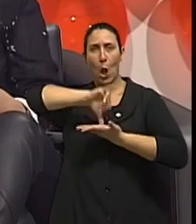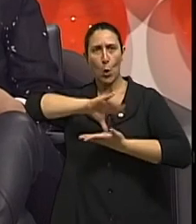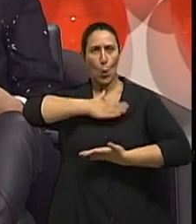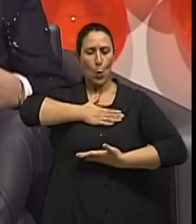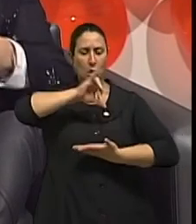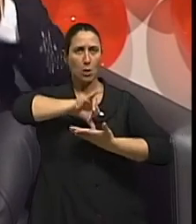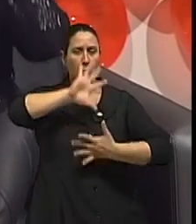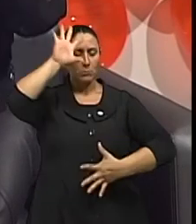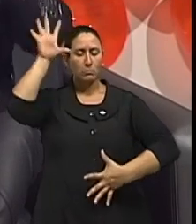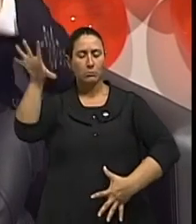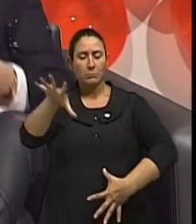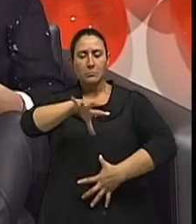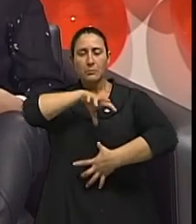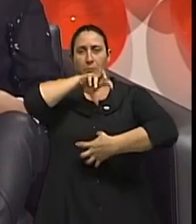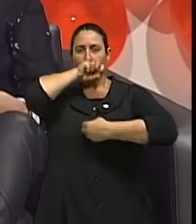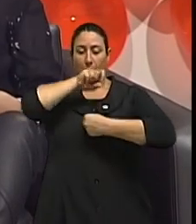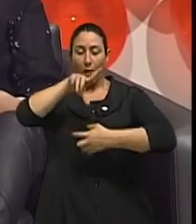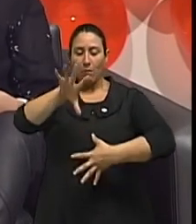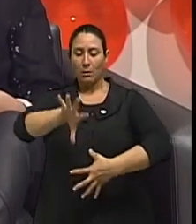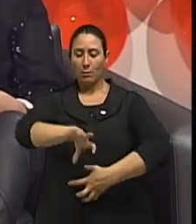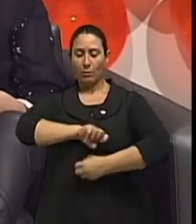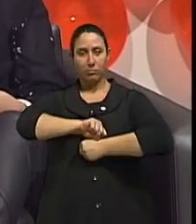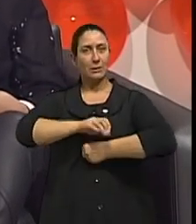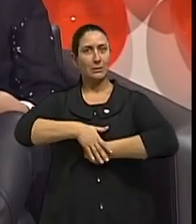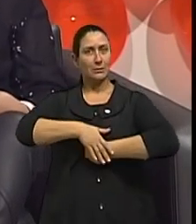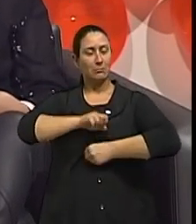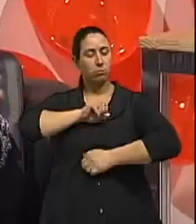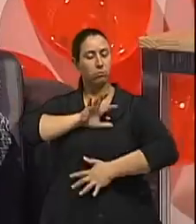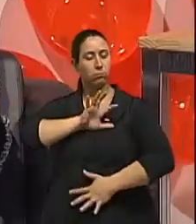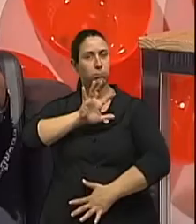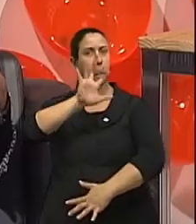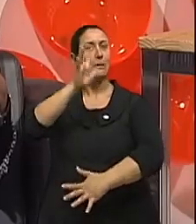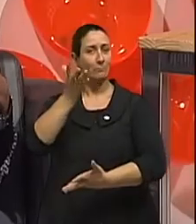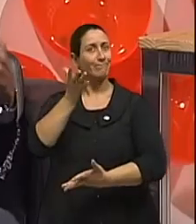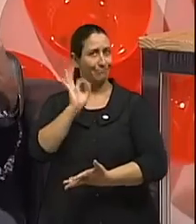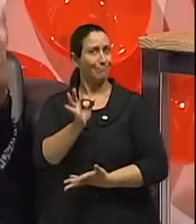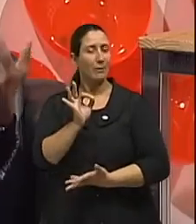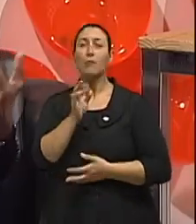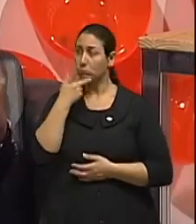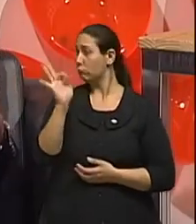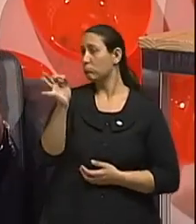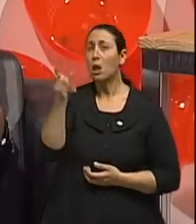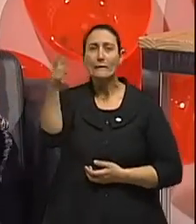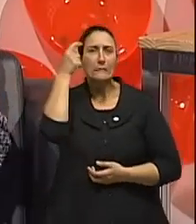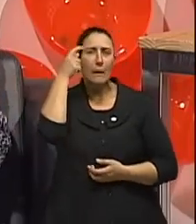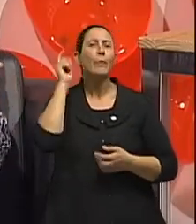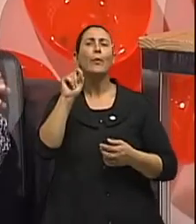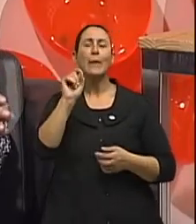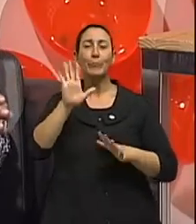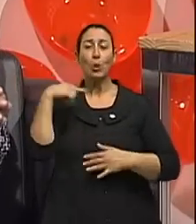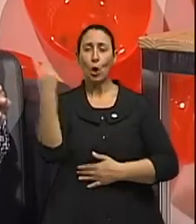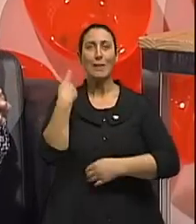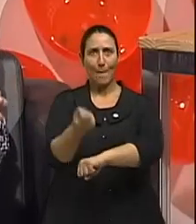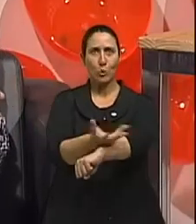respiração. Exatamente. Isso é vai me centrar, vamos falar um pouquinho mais disso? Vamos, porque nós usamos, então, é o termômetro das nossas emoções porque